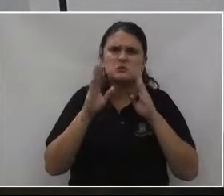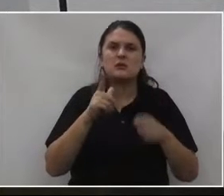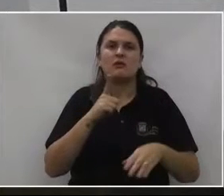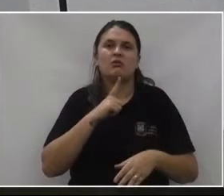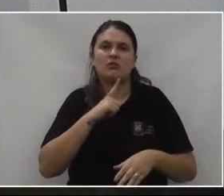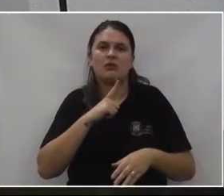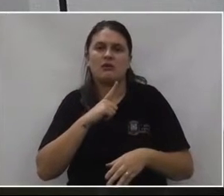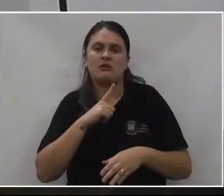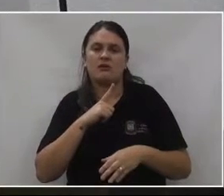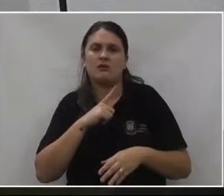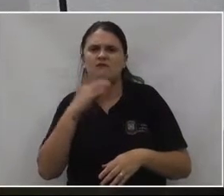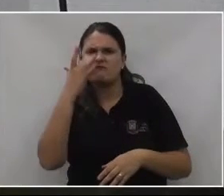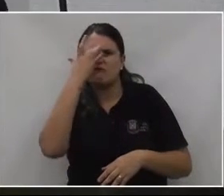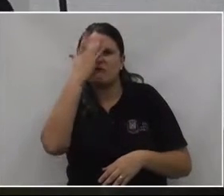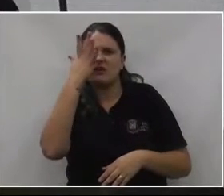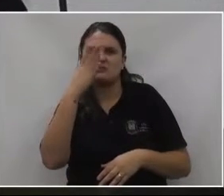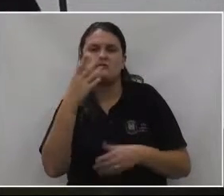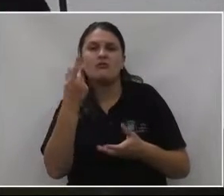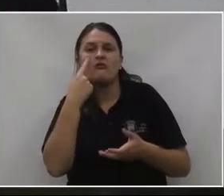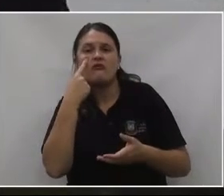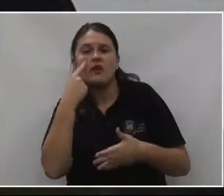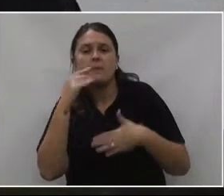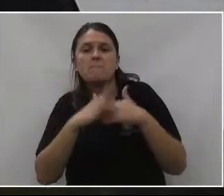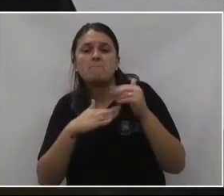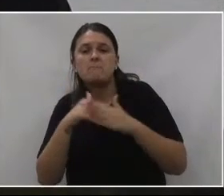Mas na rede social é fácil, quero ver na prática.